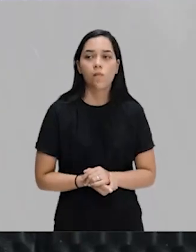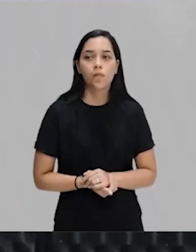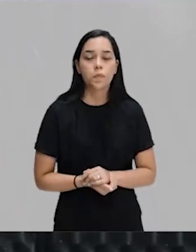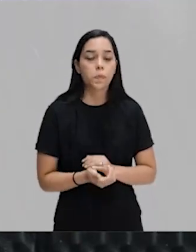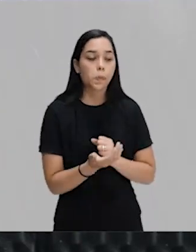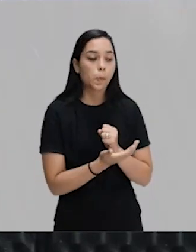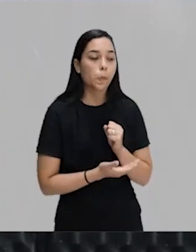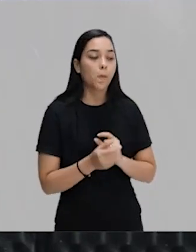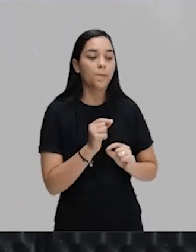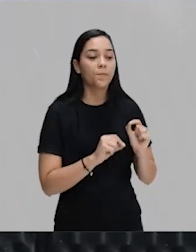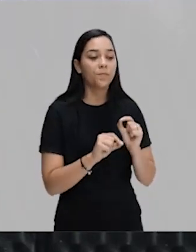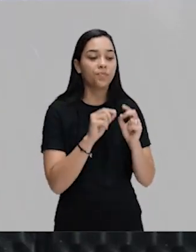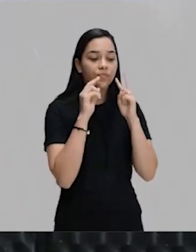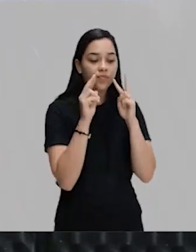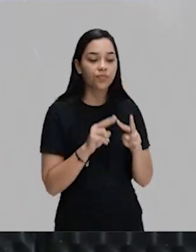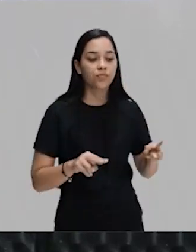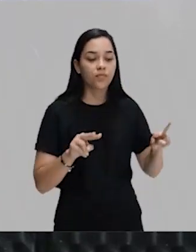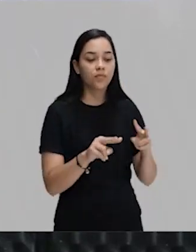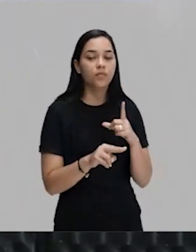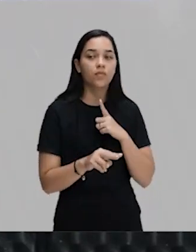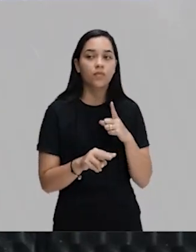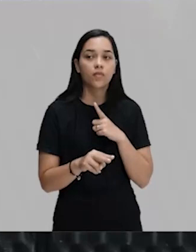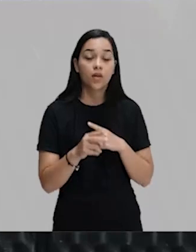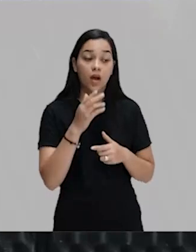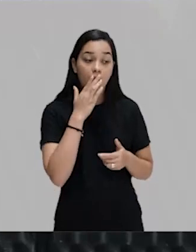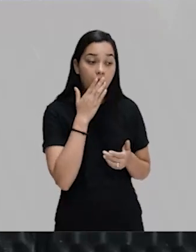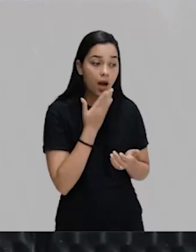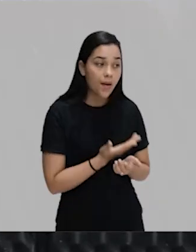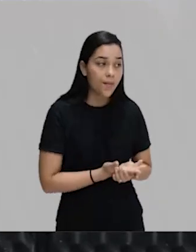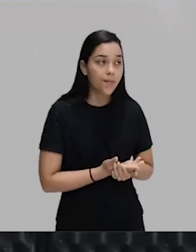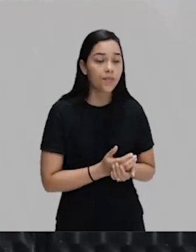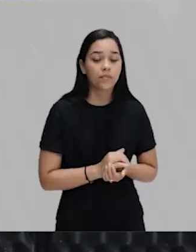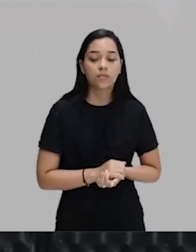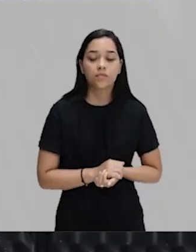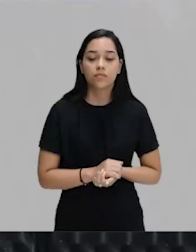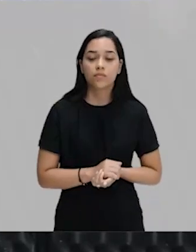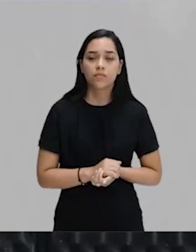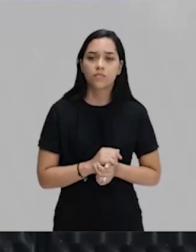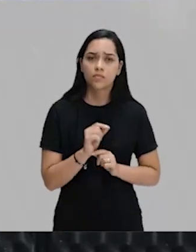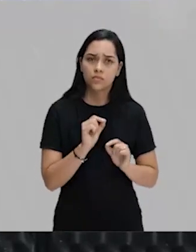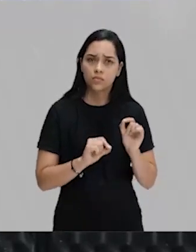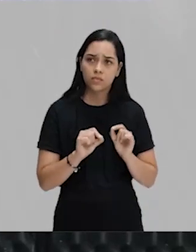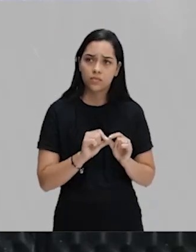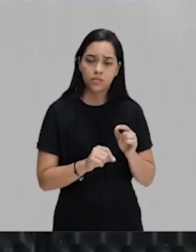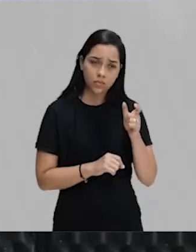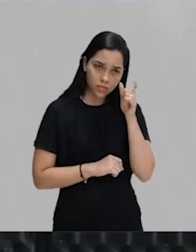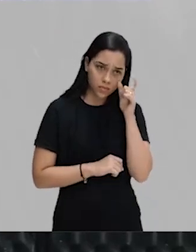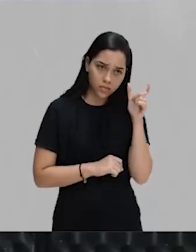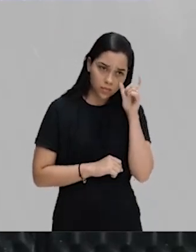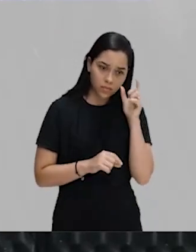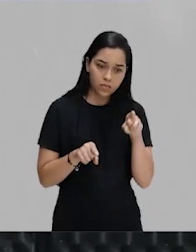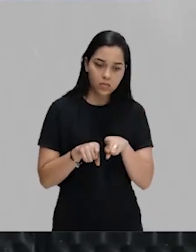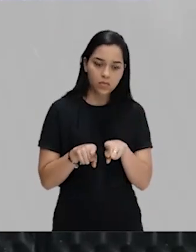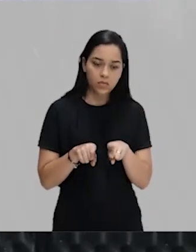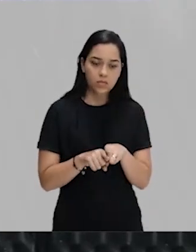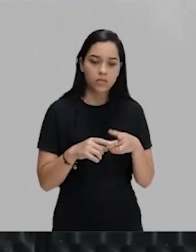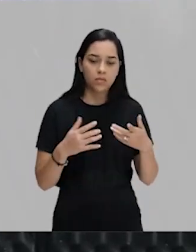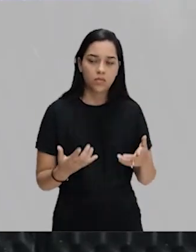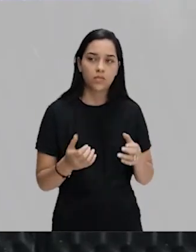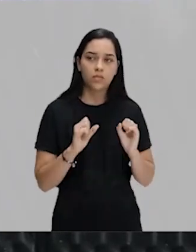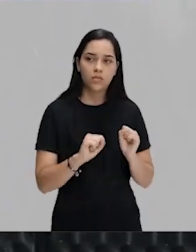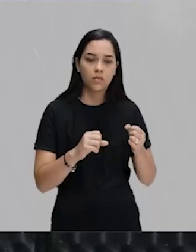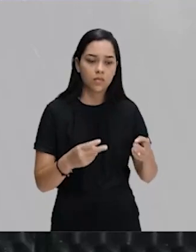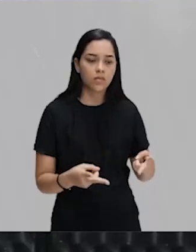está, basicamente, assistindo de uma forma bestializada. e o mais interessante disso tudo é que a gente